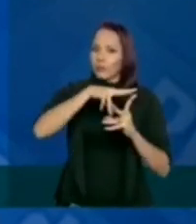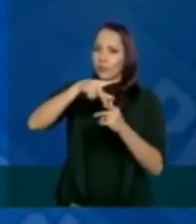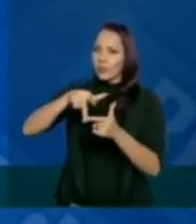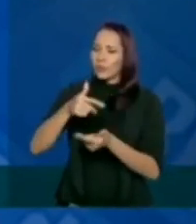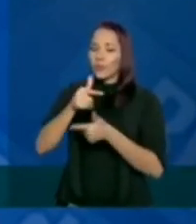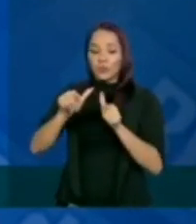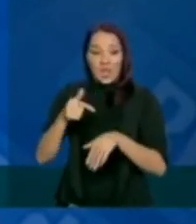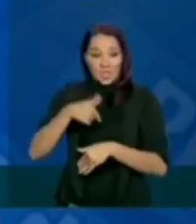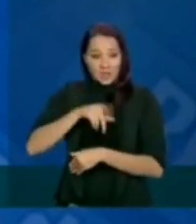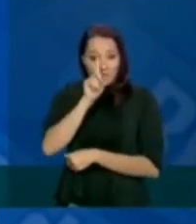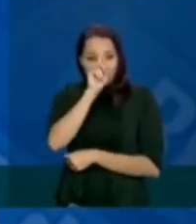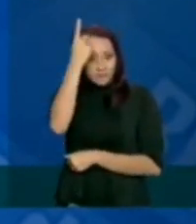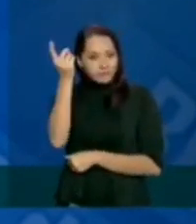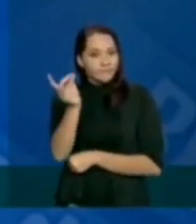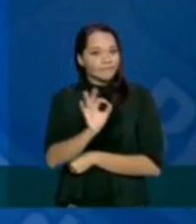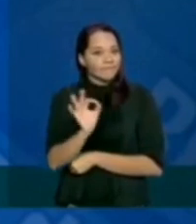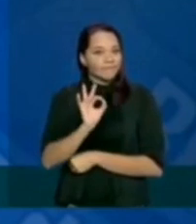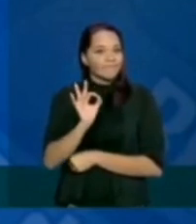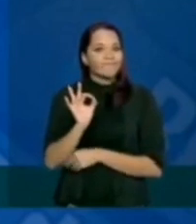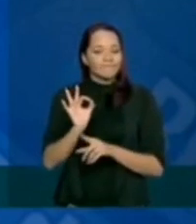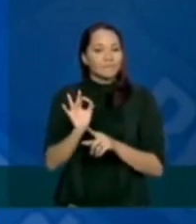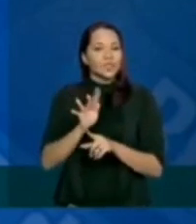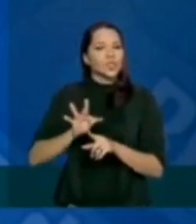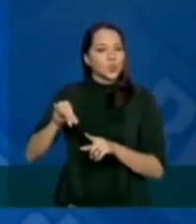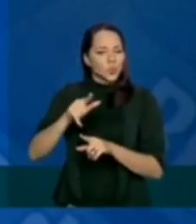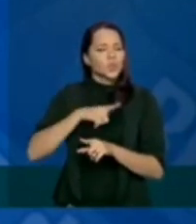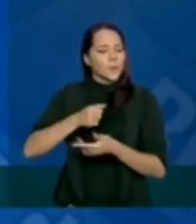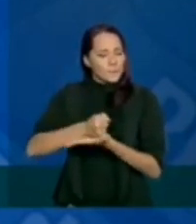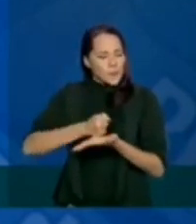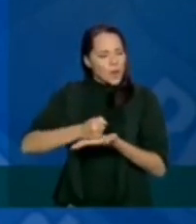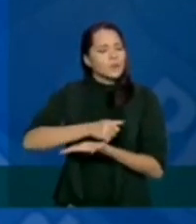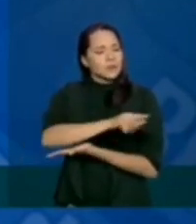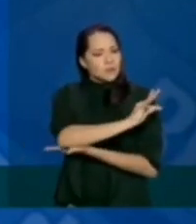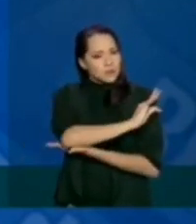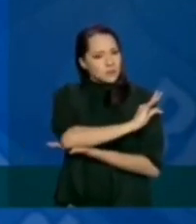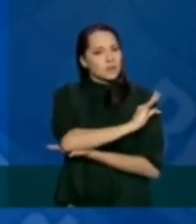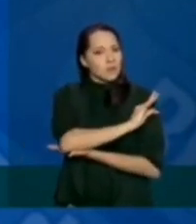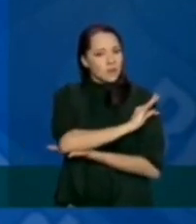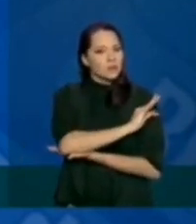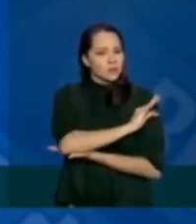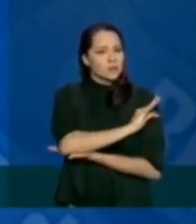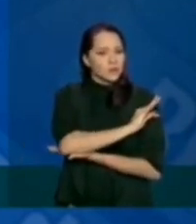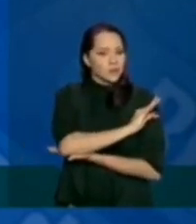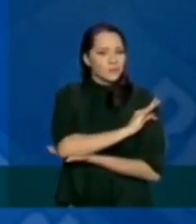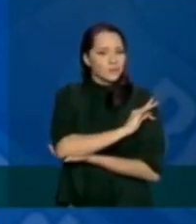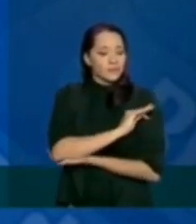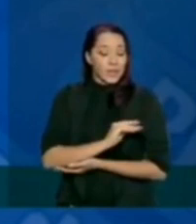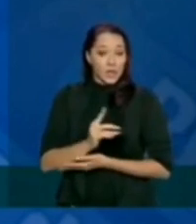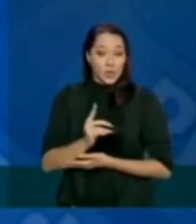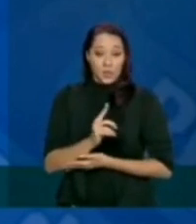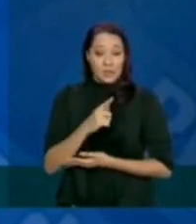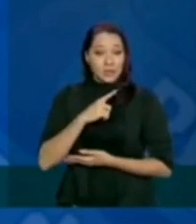aqui inventando. Tudo isso tem um alicerce técnico que temos,